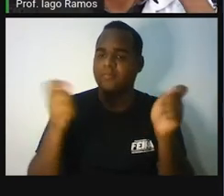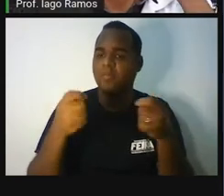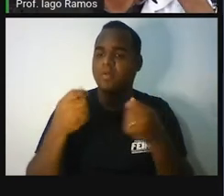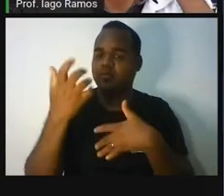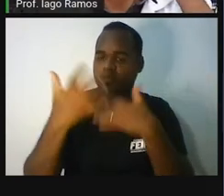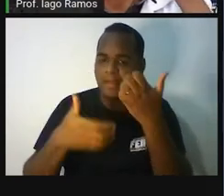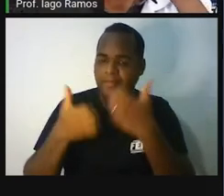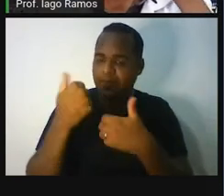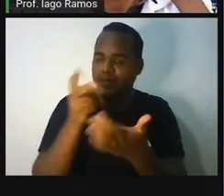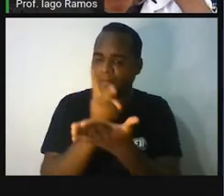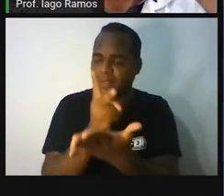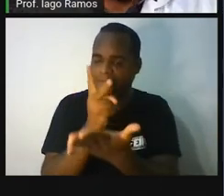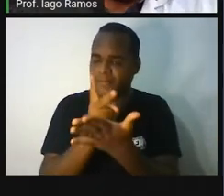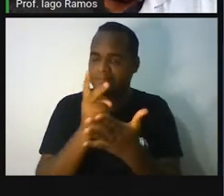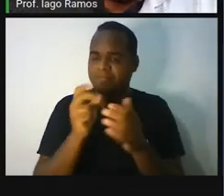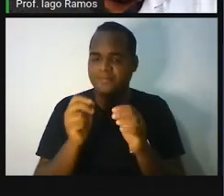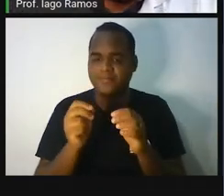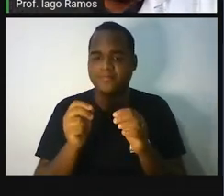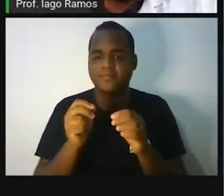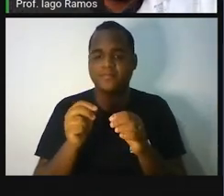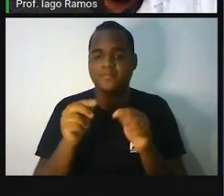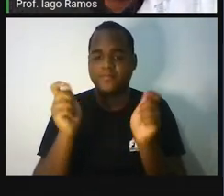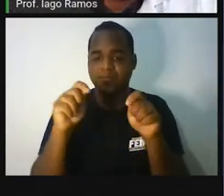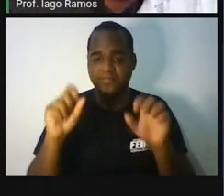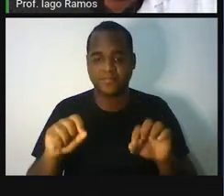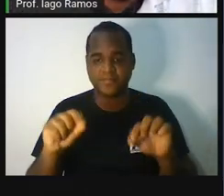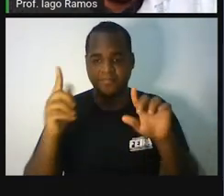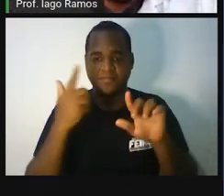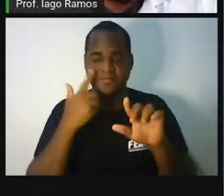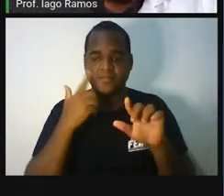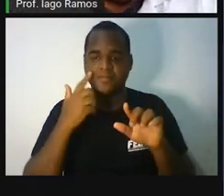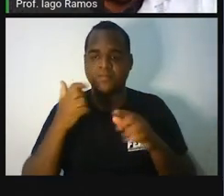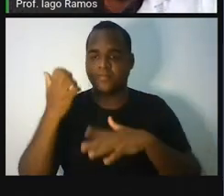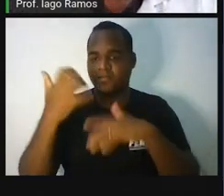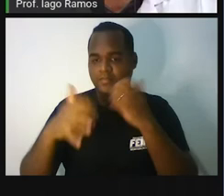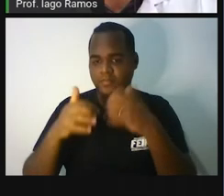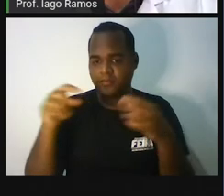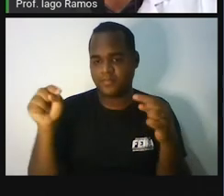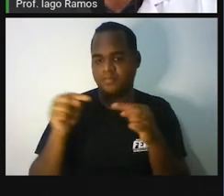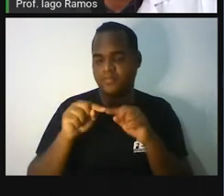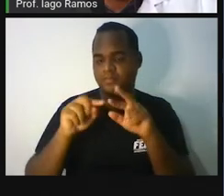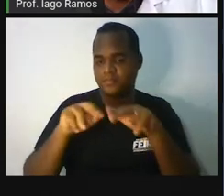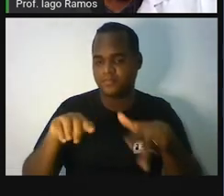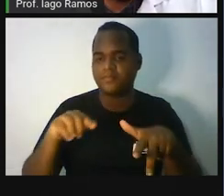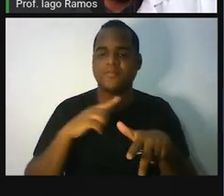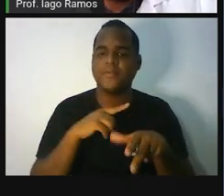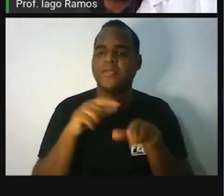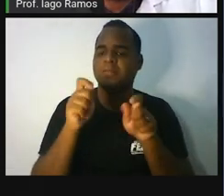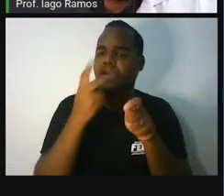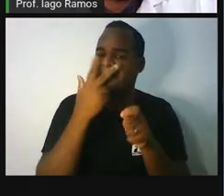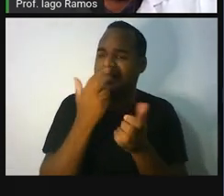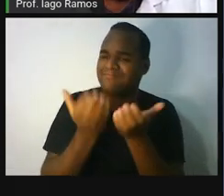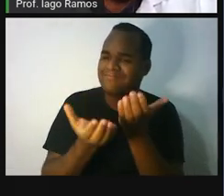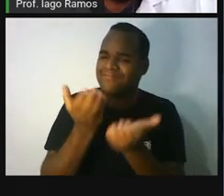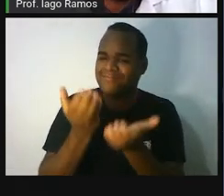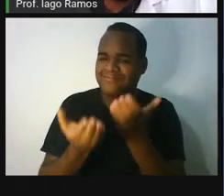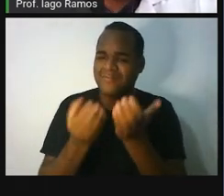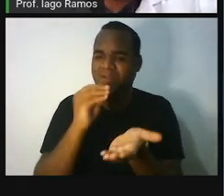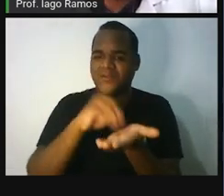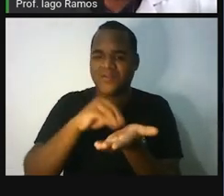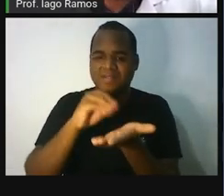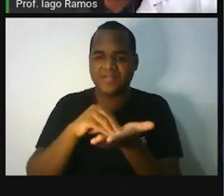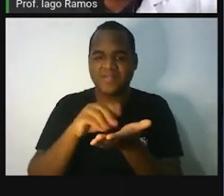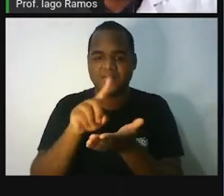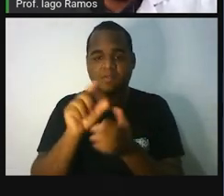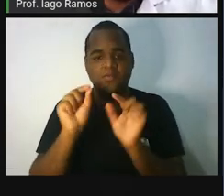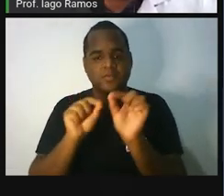pratos se equilibrem? Porque quando você duplicar o lado direito, vai acontecer um desequilíbrio. O